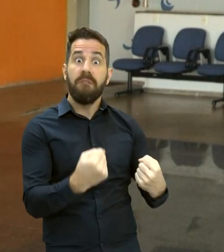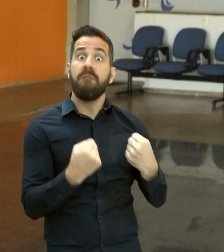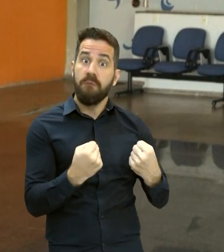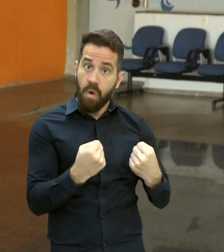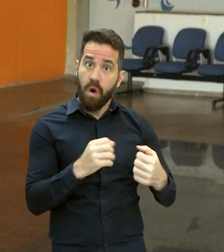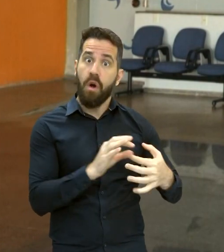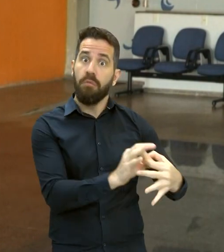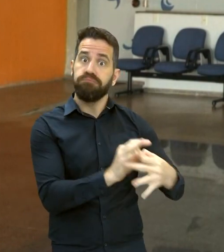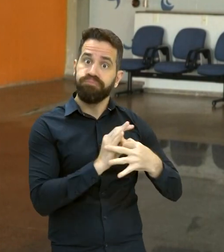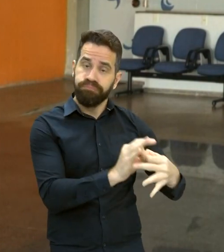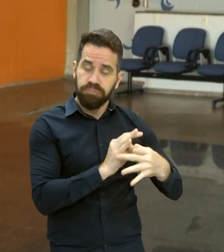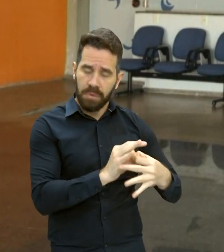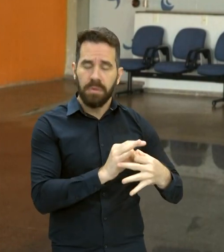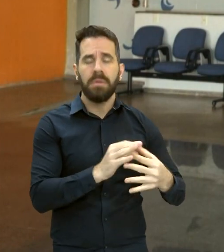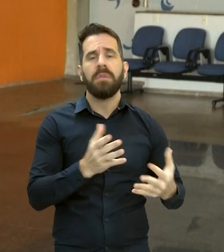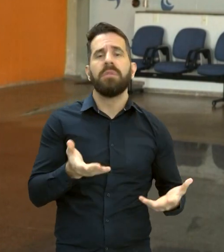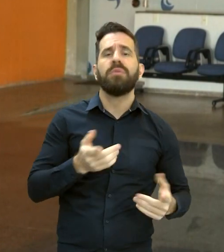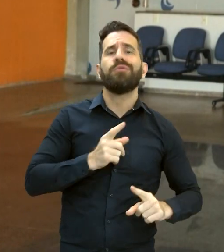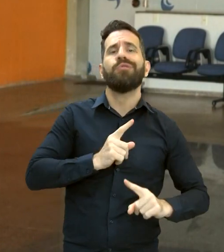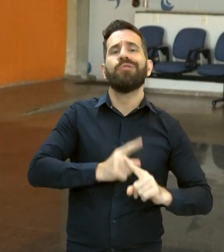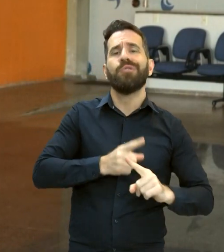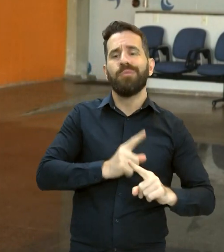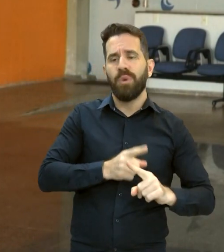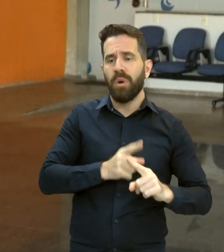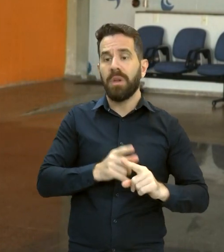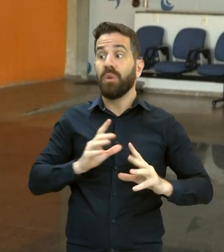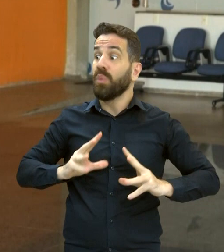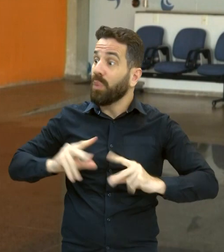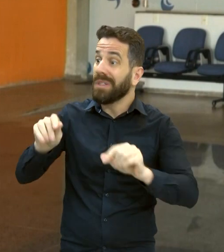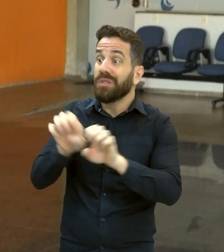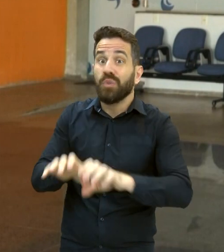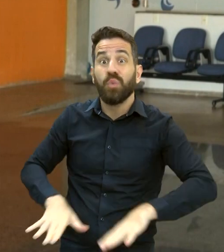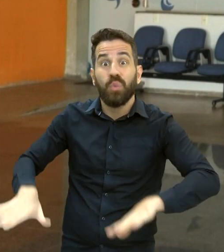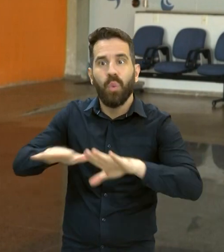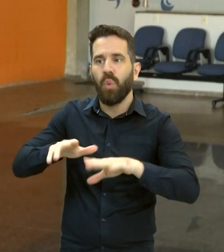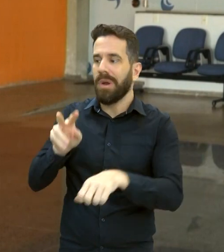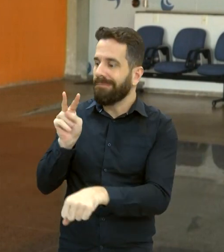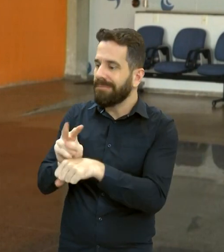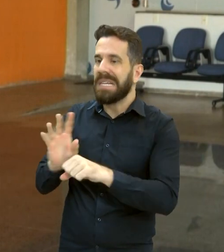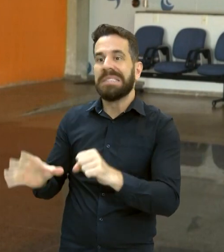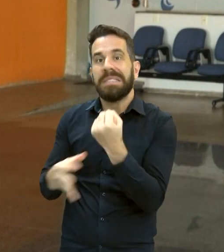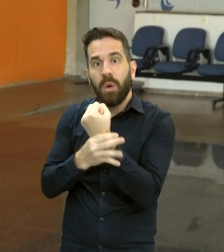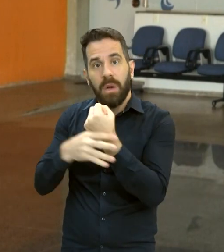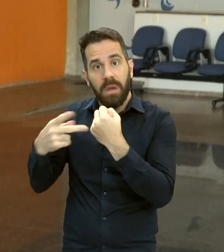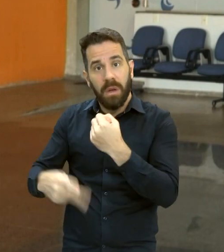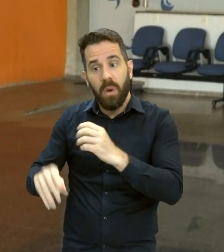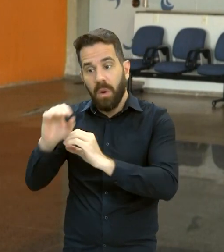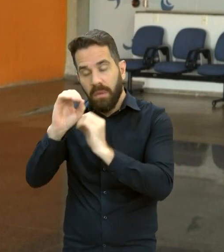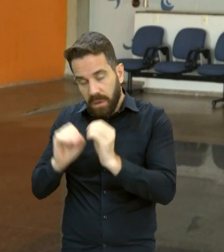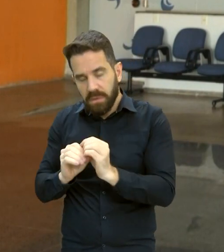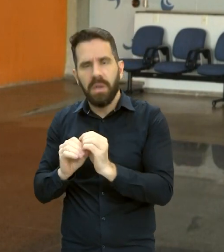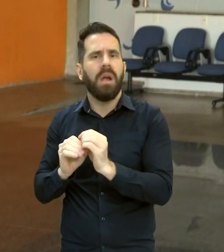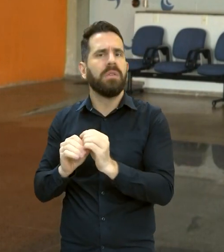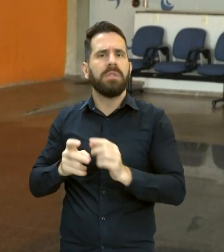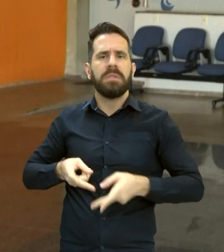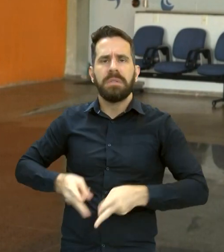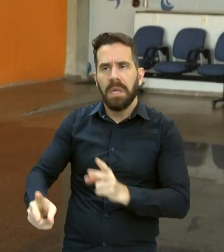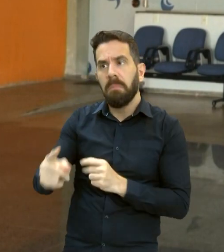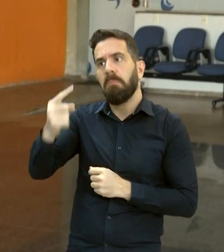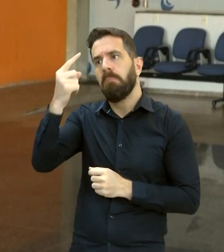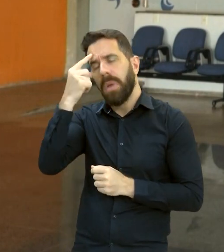simples motivo. Toda a estrutura de segurança da universidade, ela é construída no sentido de